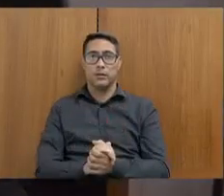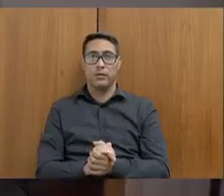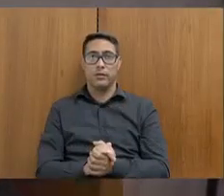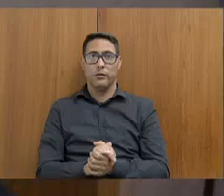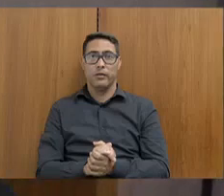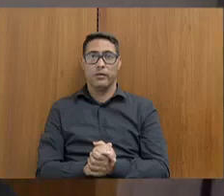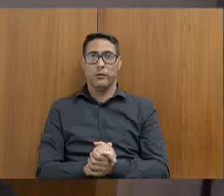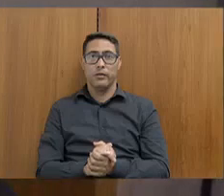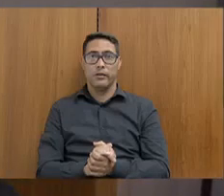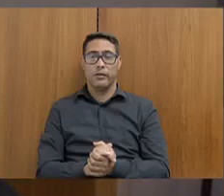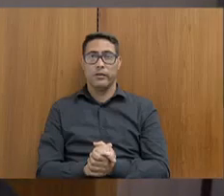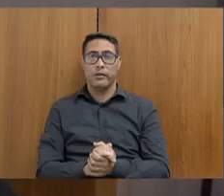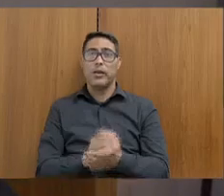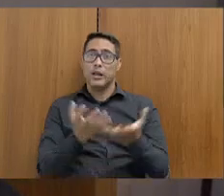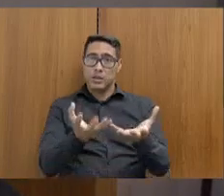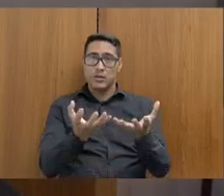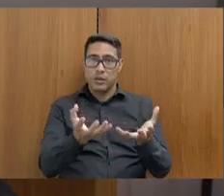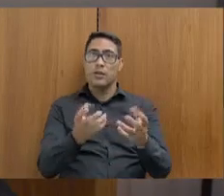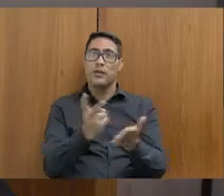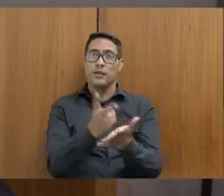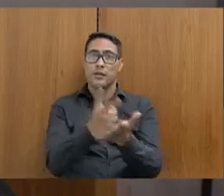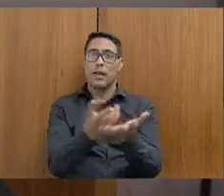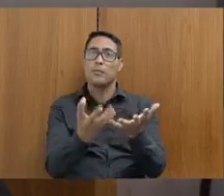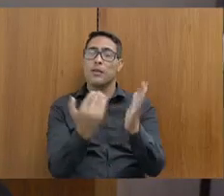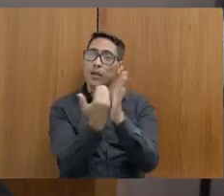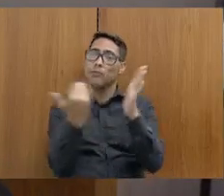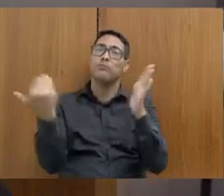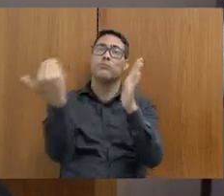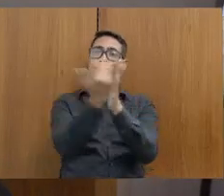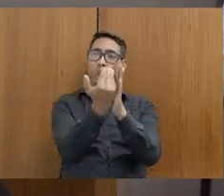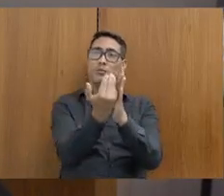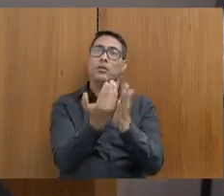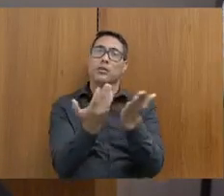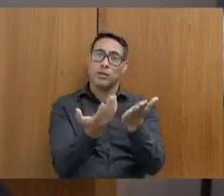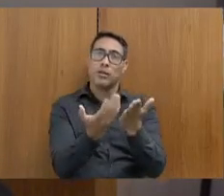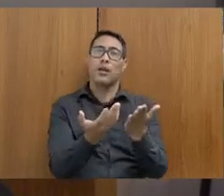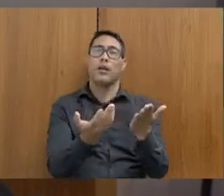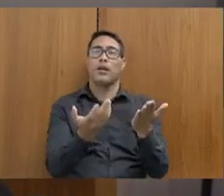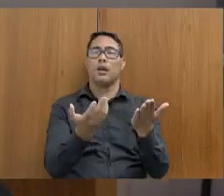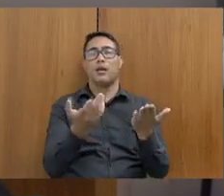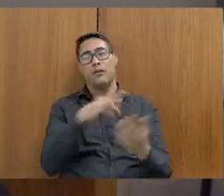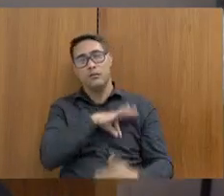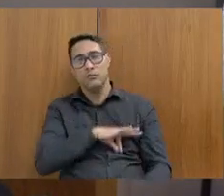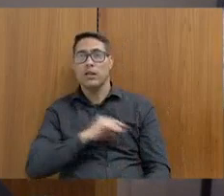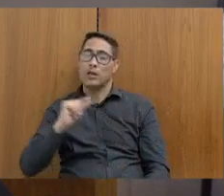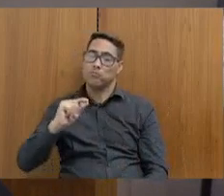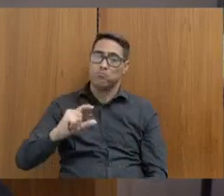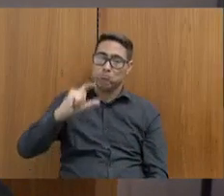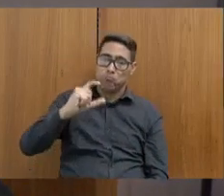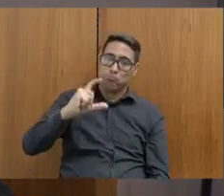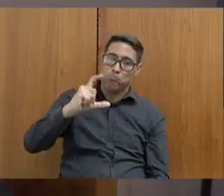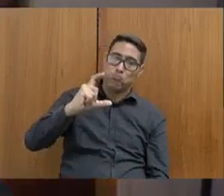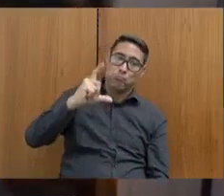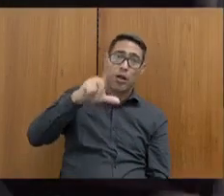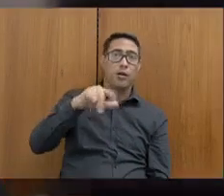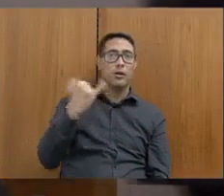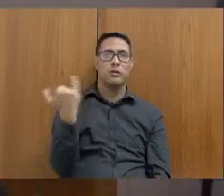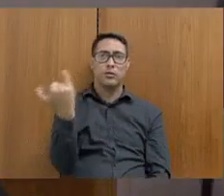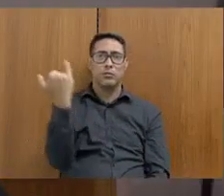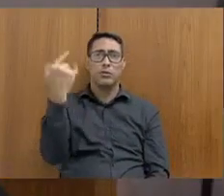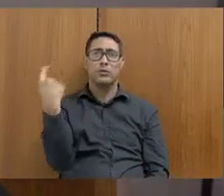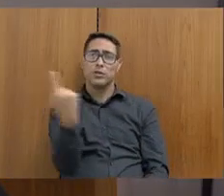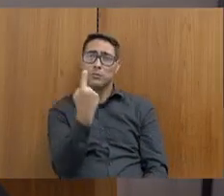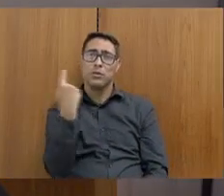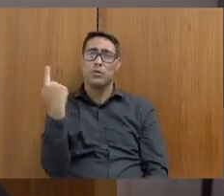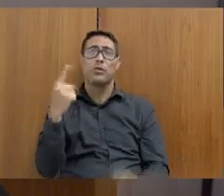Nós sempre queremos aumento. Eu sou servidor público também de carreira, sou do Ministério Público e o aumento é um aumento importante para todos, mas não